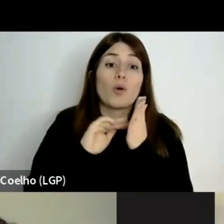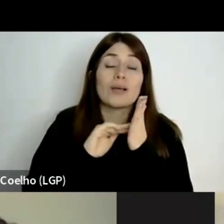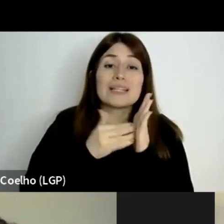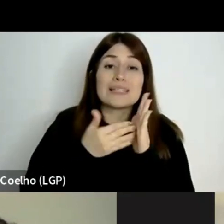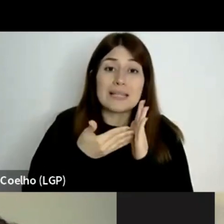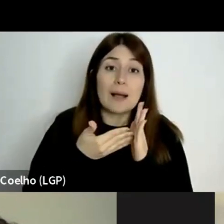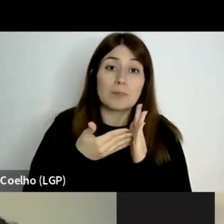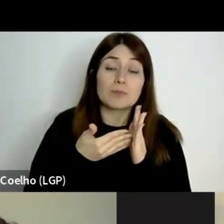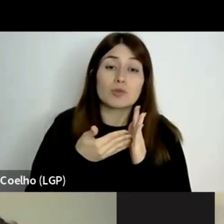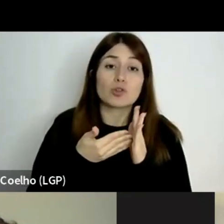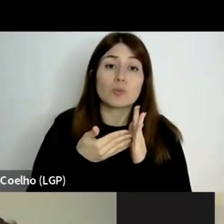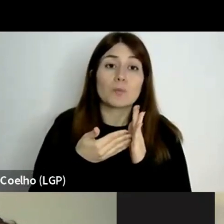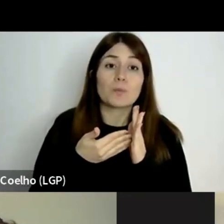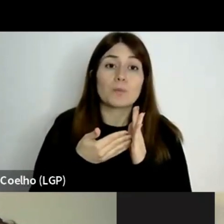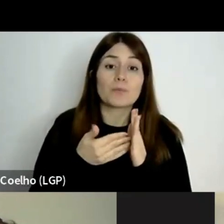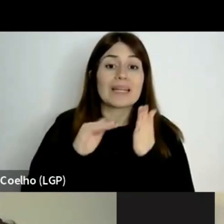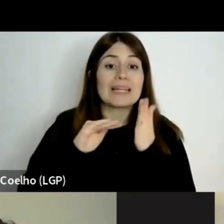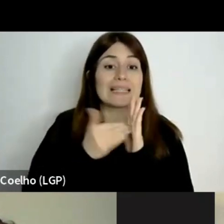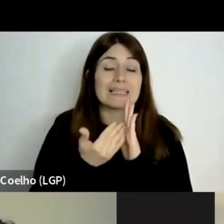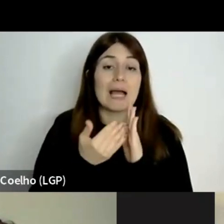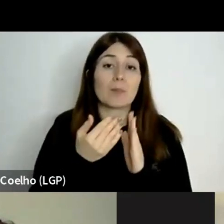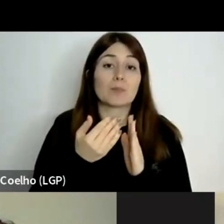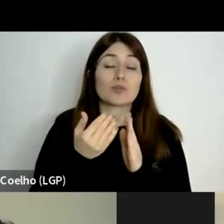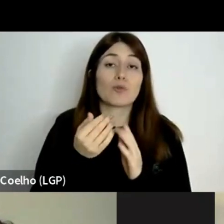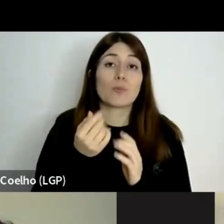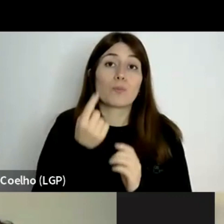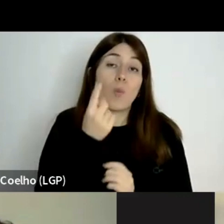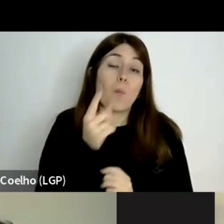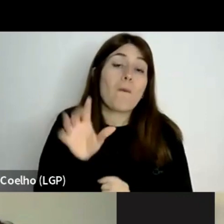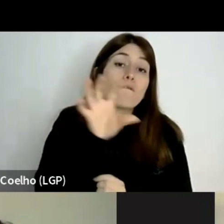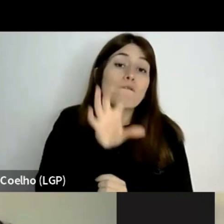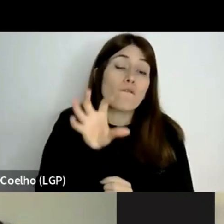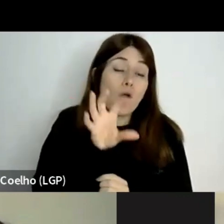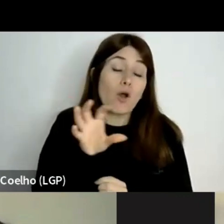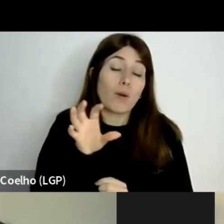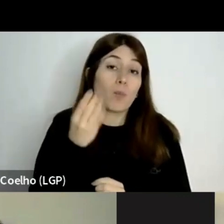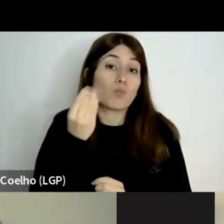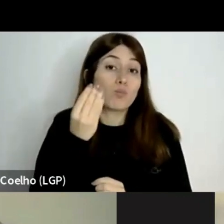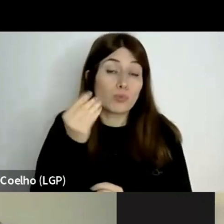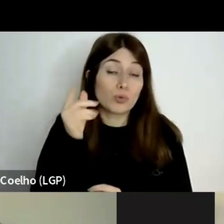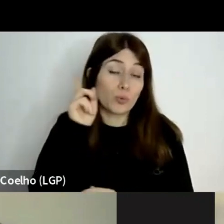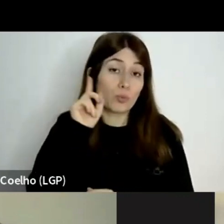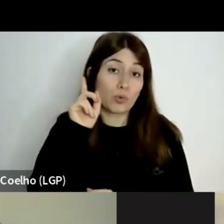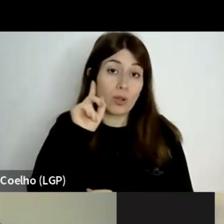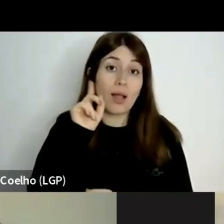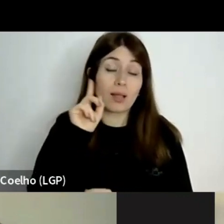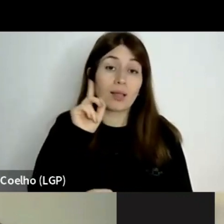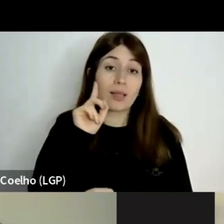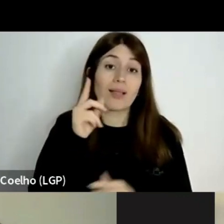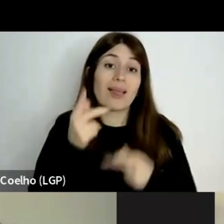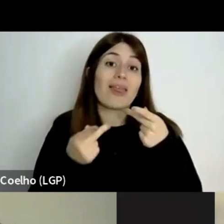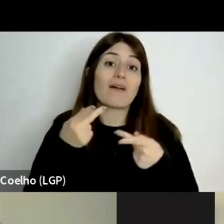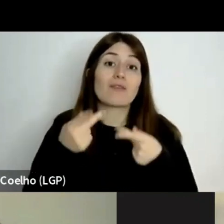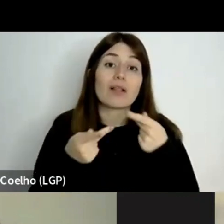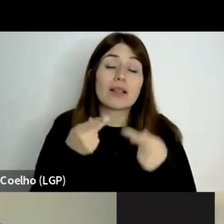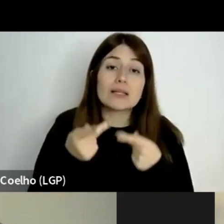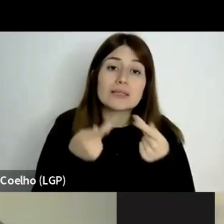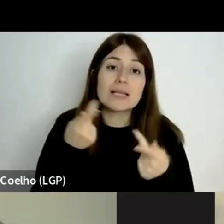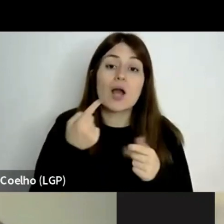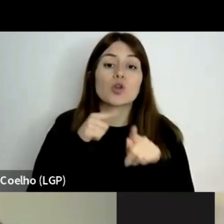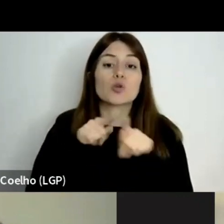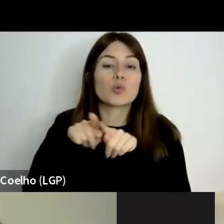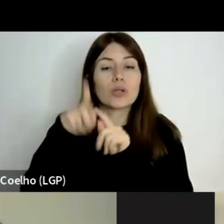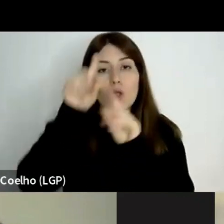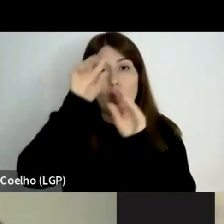um dos instrumentos fundamentais da avaliação e das políticas